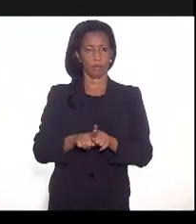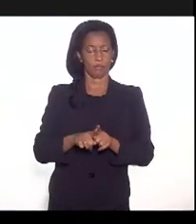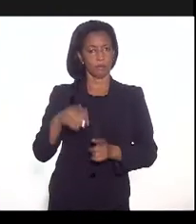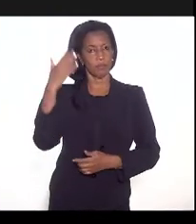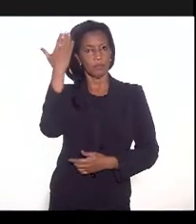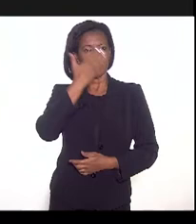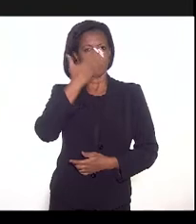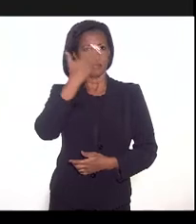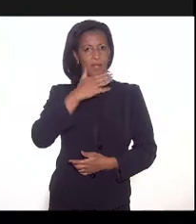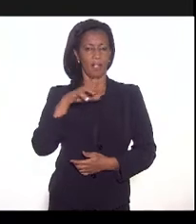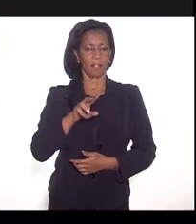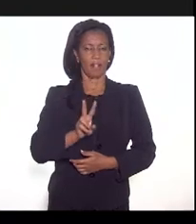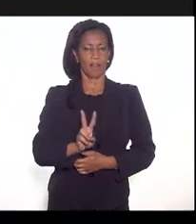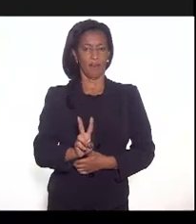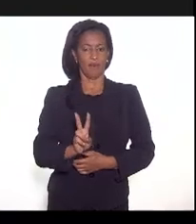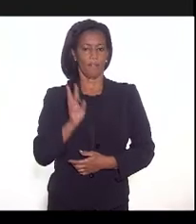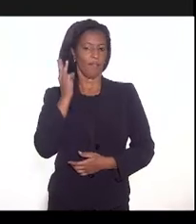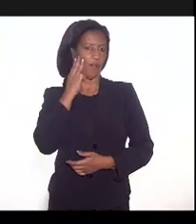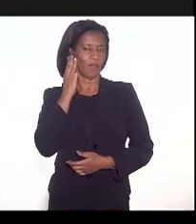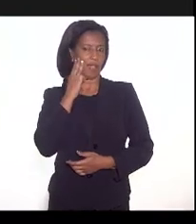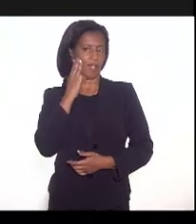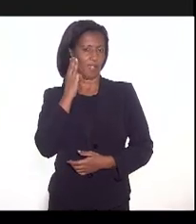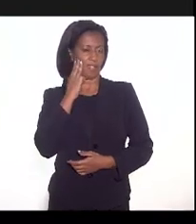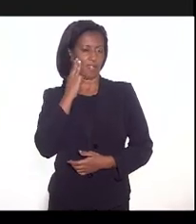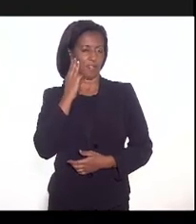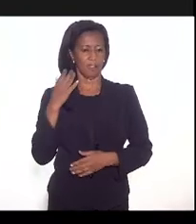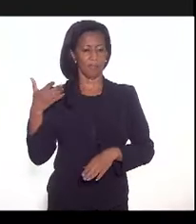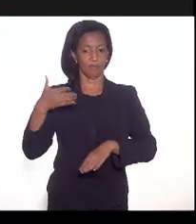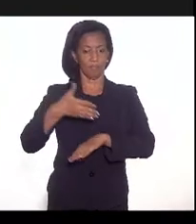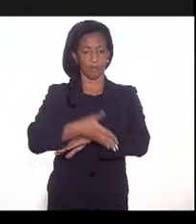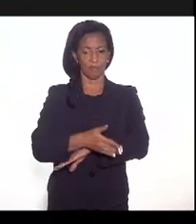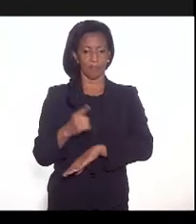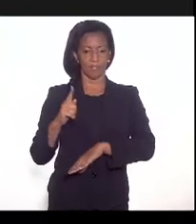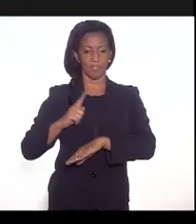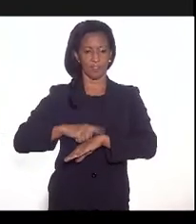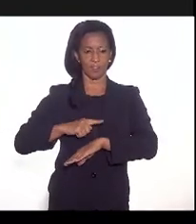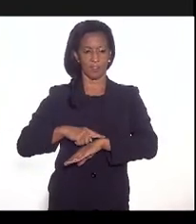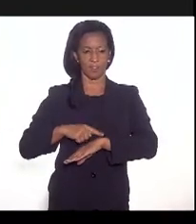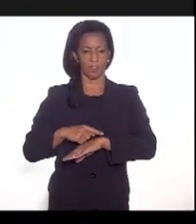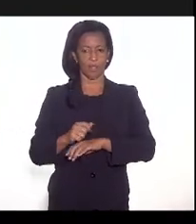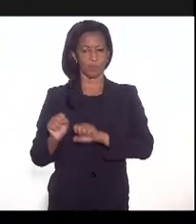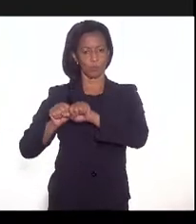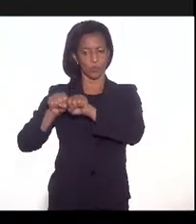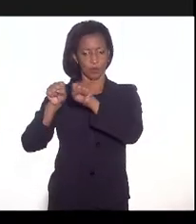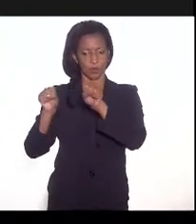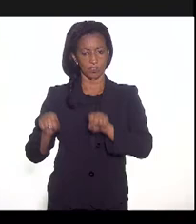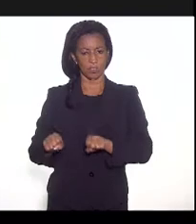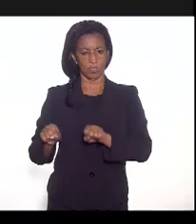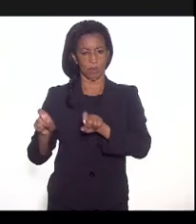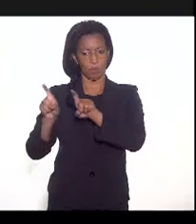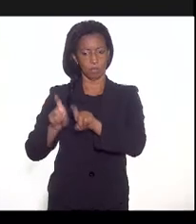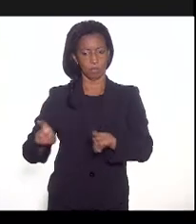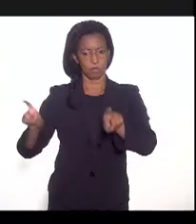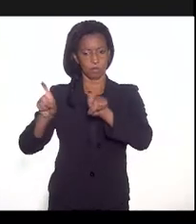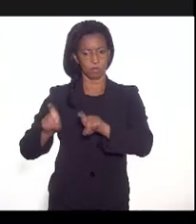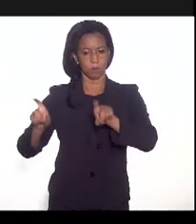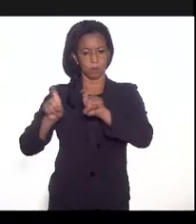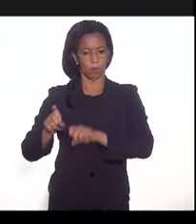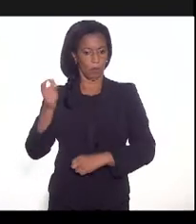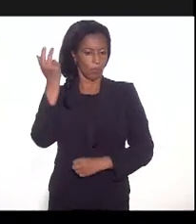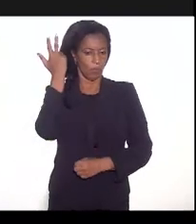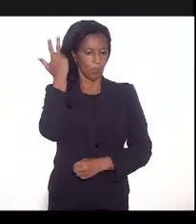Valdeque Cardeiro. Estão entrando nesse momento no sistema os deputados Elio Omar